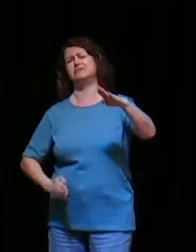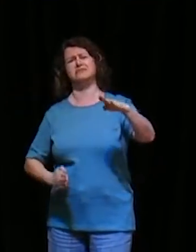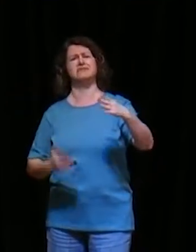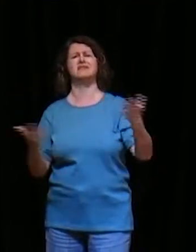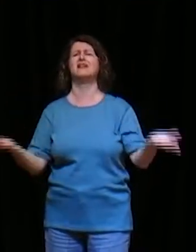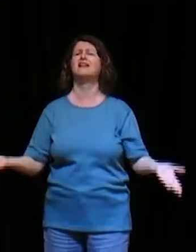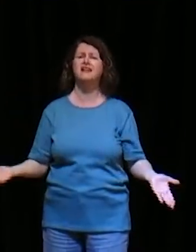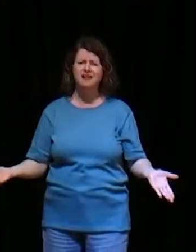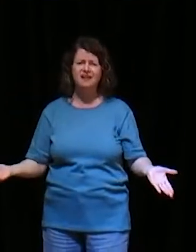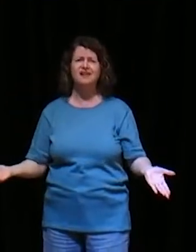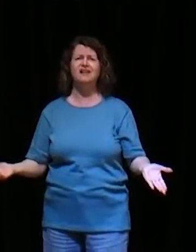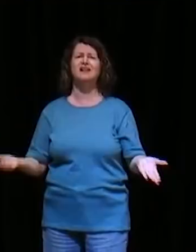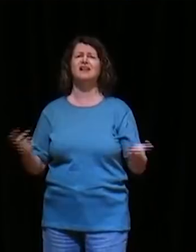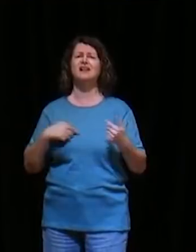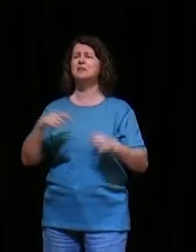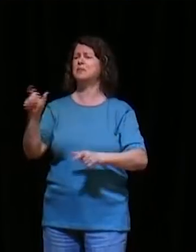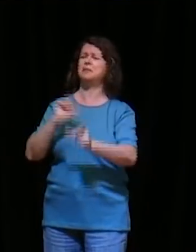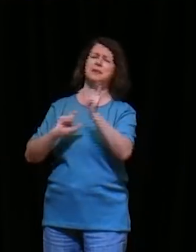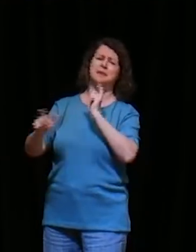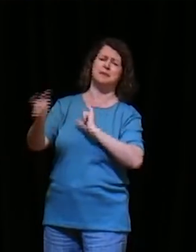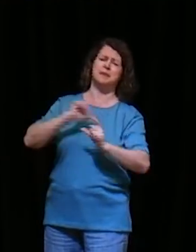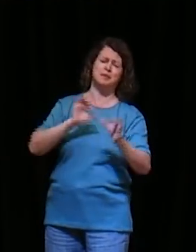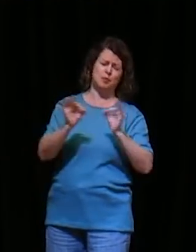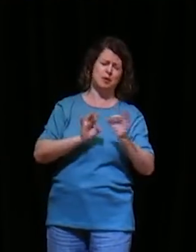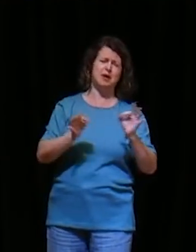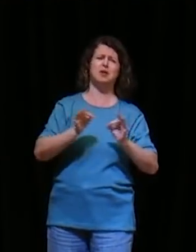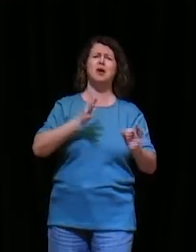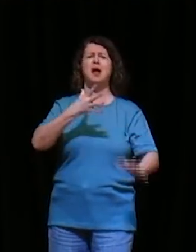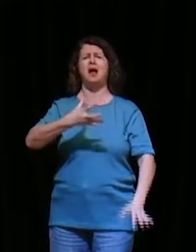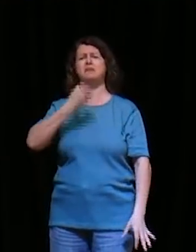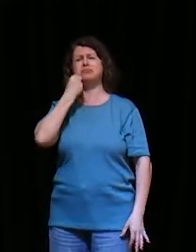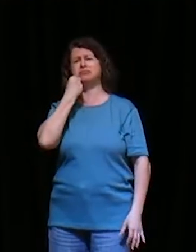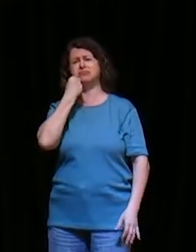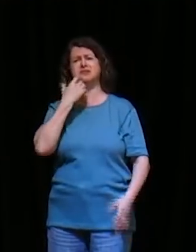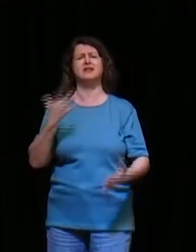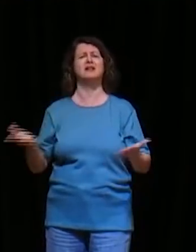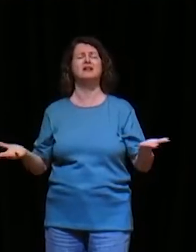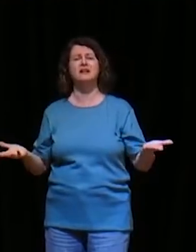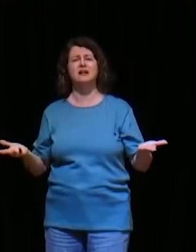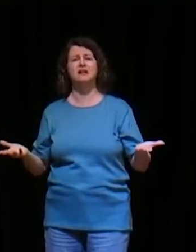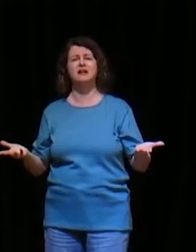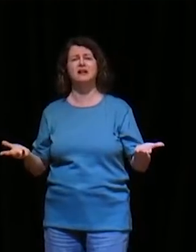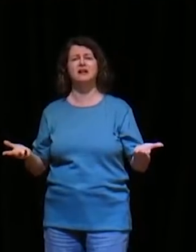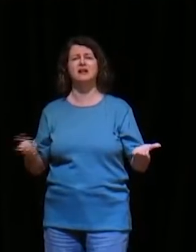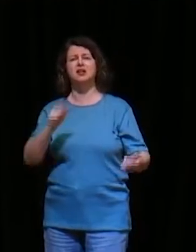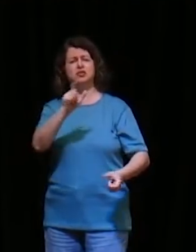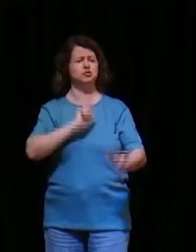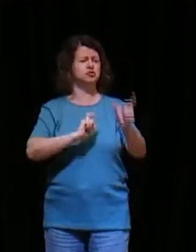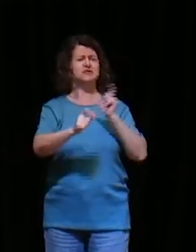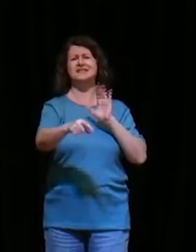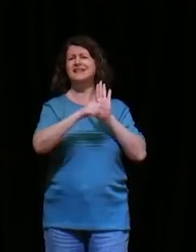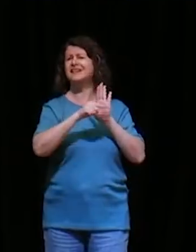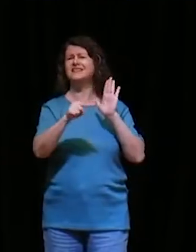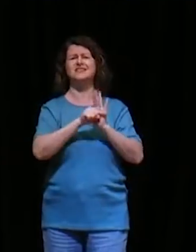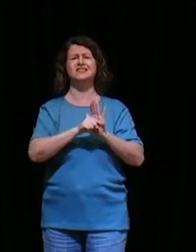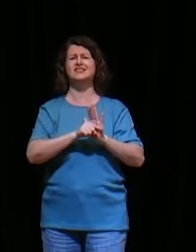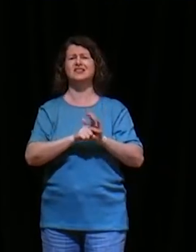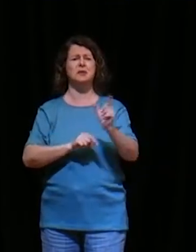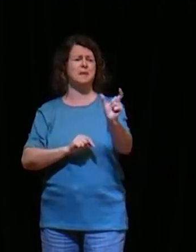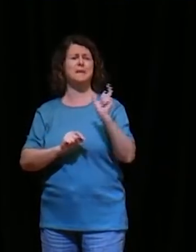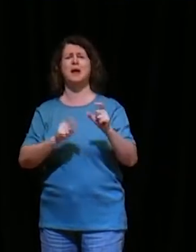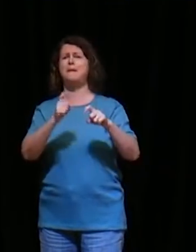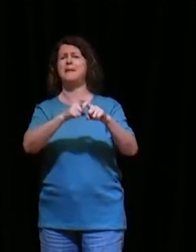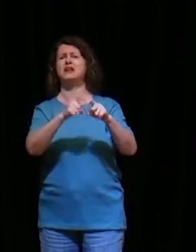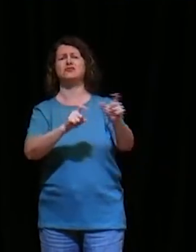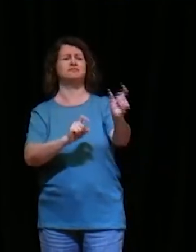ser contratado, eu fiquei sabendo, que meu plano se frustrou, eu fiquei sabendo, que eu recebi, um diagnóstico ruim,